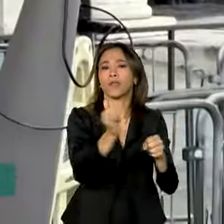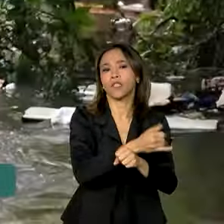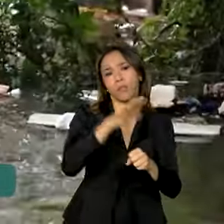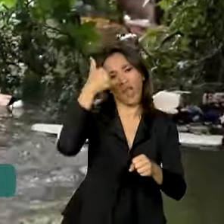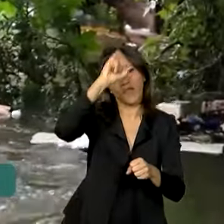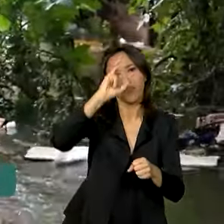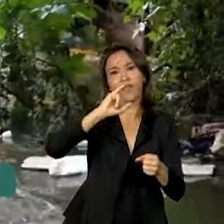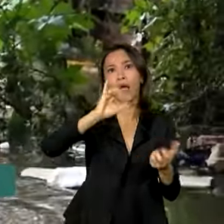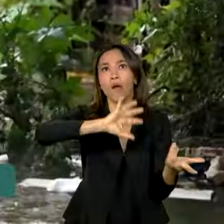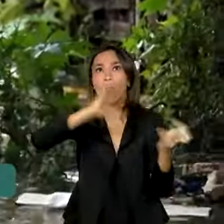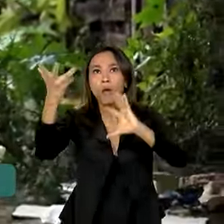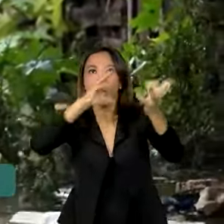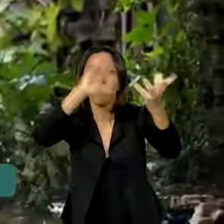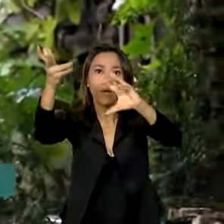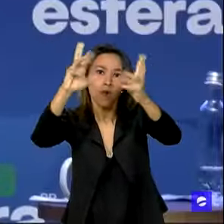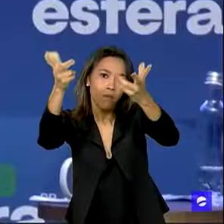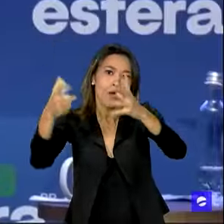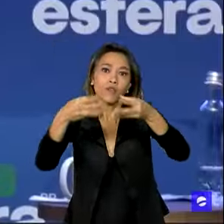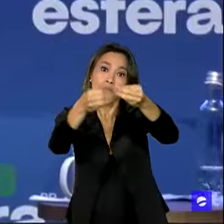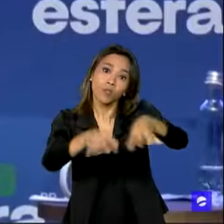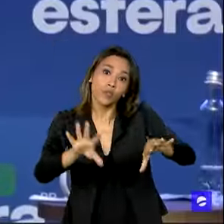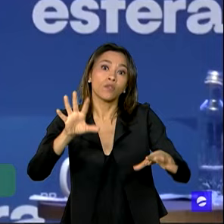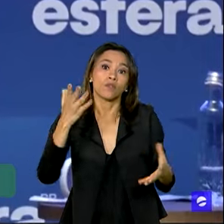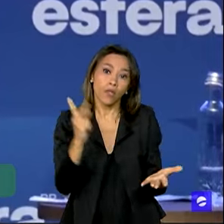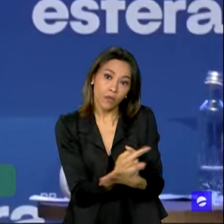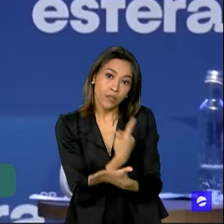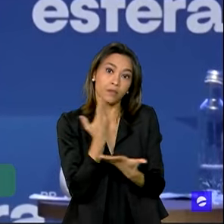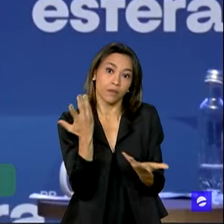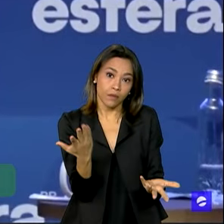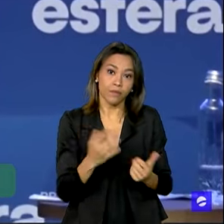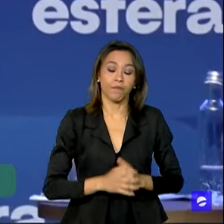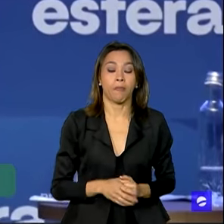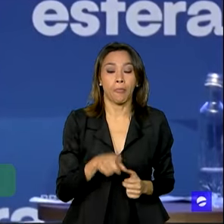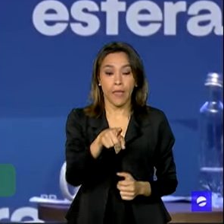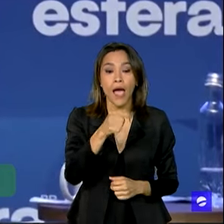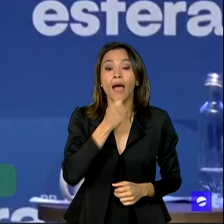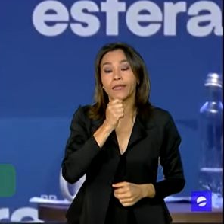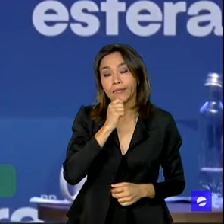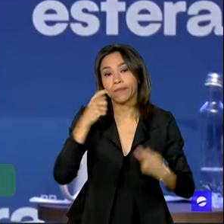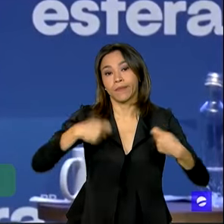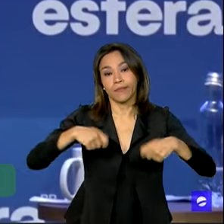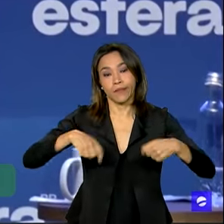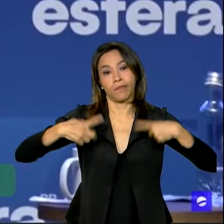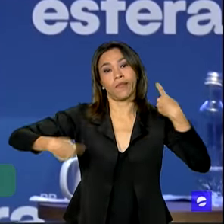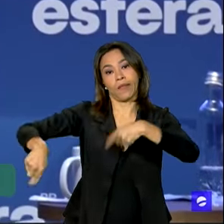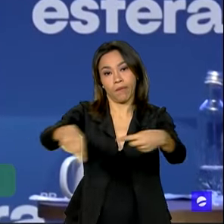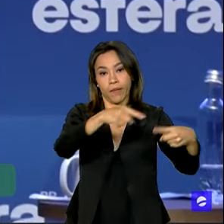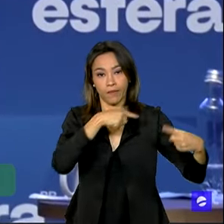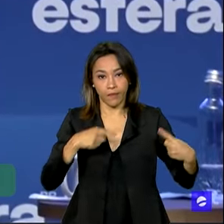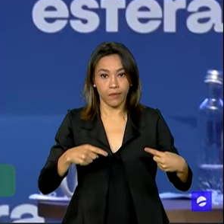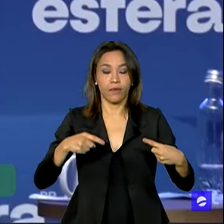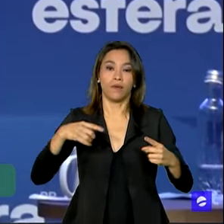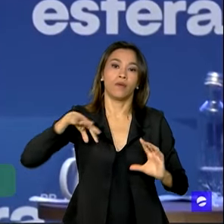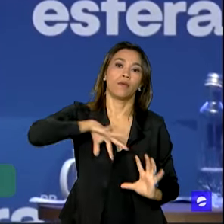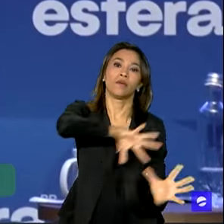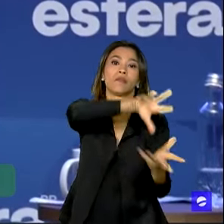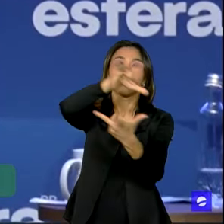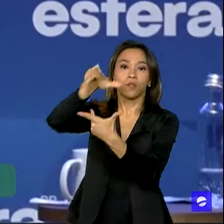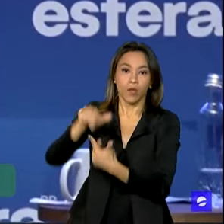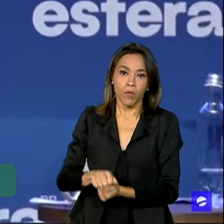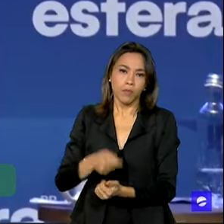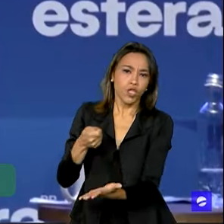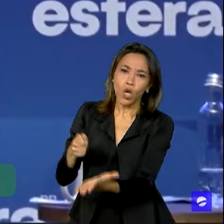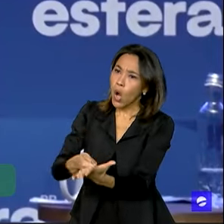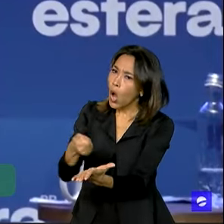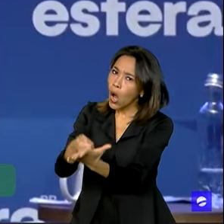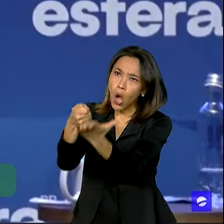países em desenvolvimento. Nós precisamos de trabalhar esse debate internacional de forma muito vigorosa para que a gente cobre